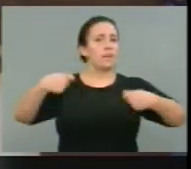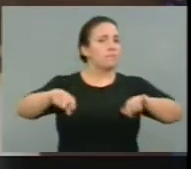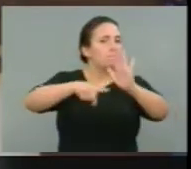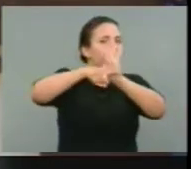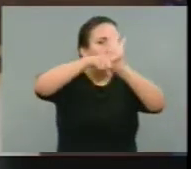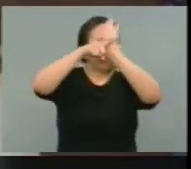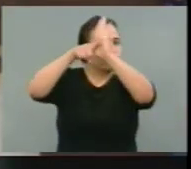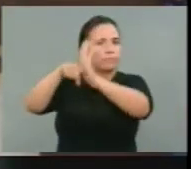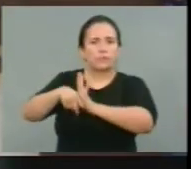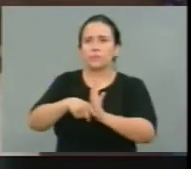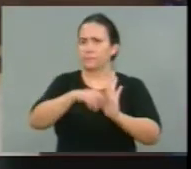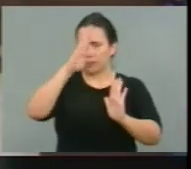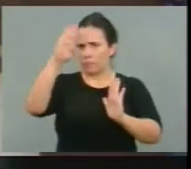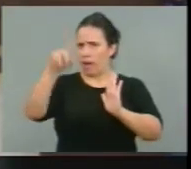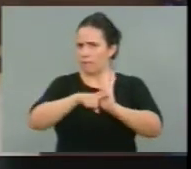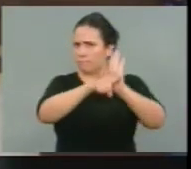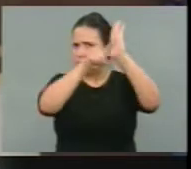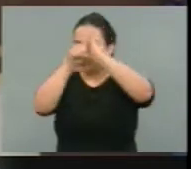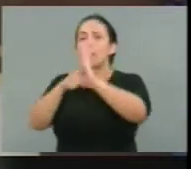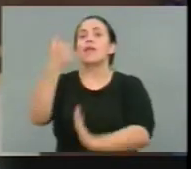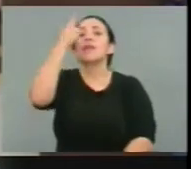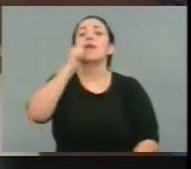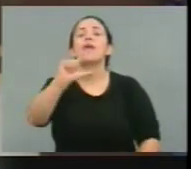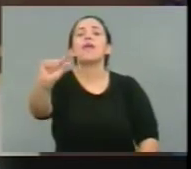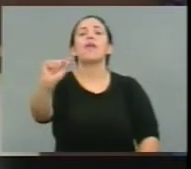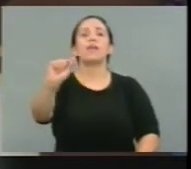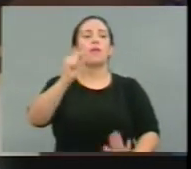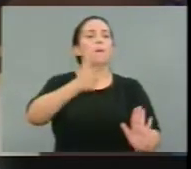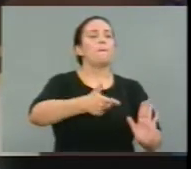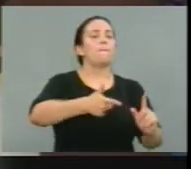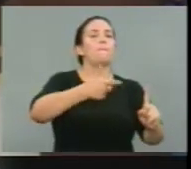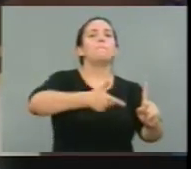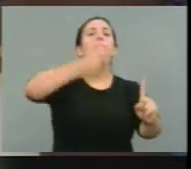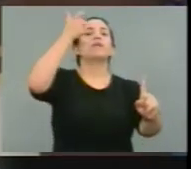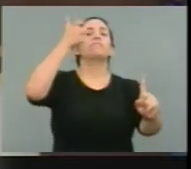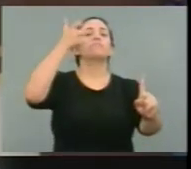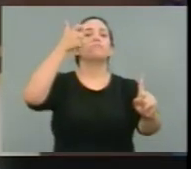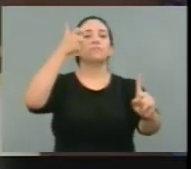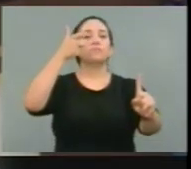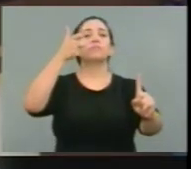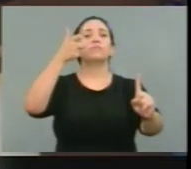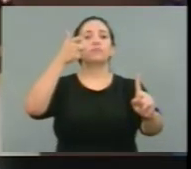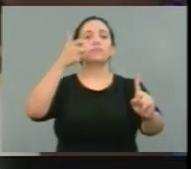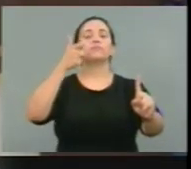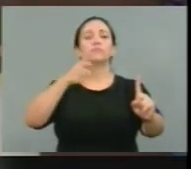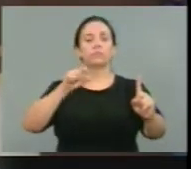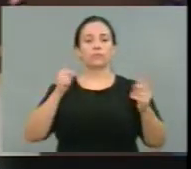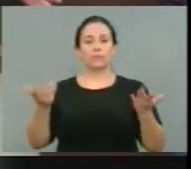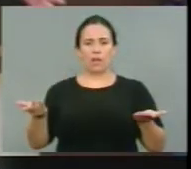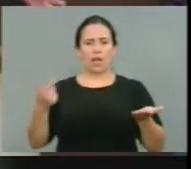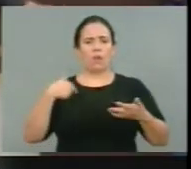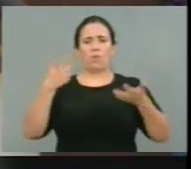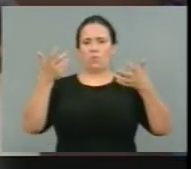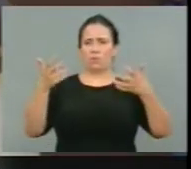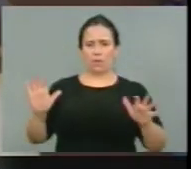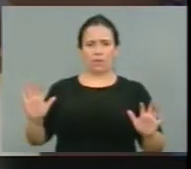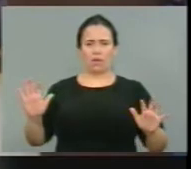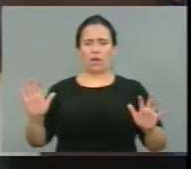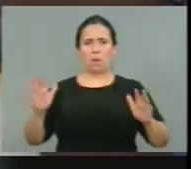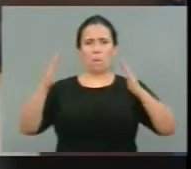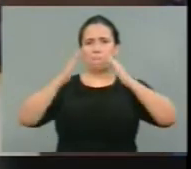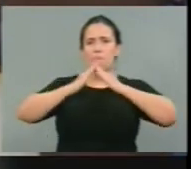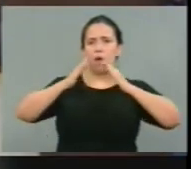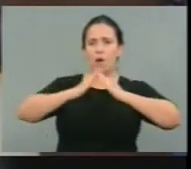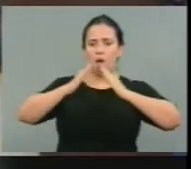quem eram os envolvidos. De quem eram os envolvidos naquela que pode ser, inclusive, uma nova chacina. Eu não quero morar num